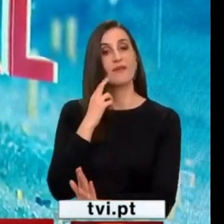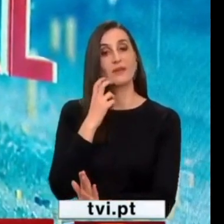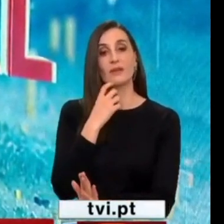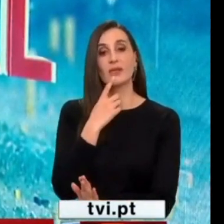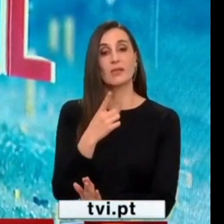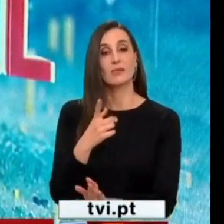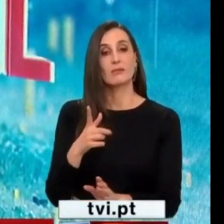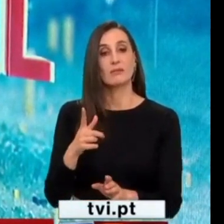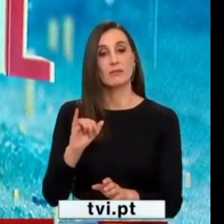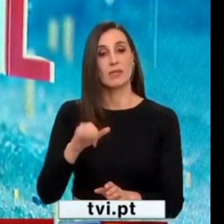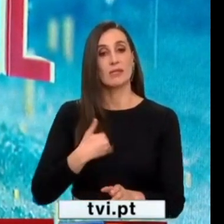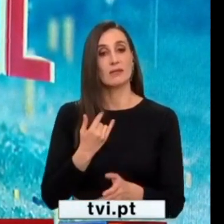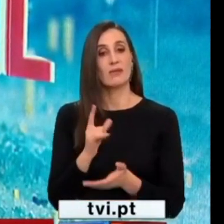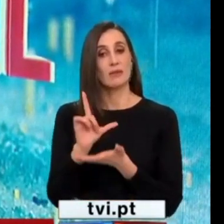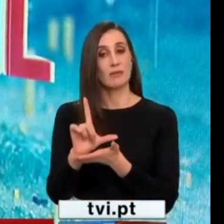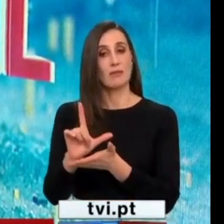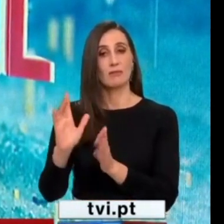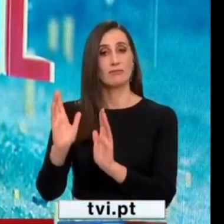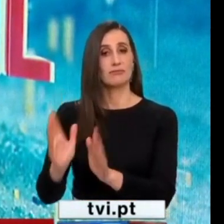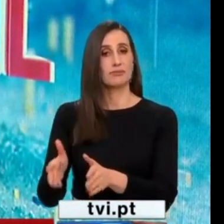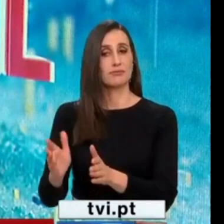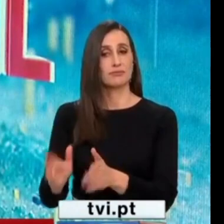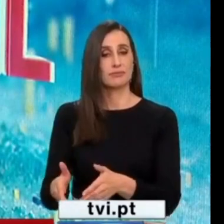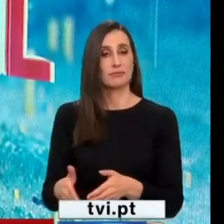não precisa da iniciativa liberal.